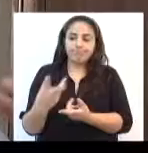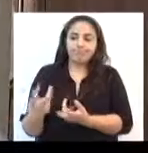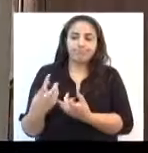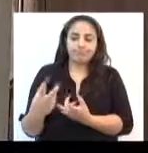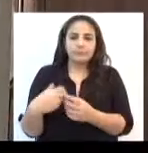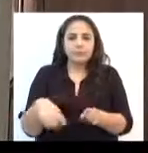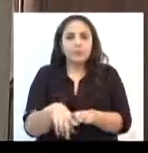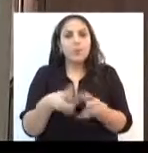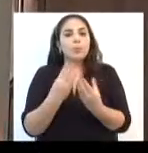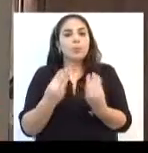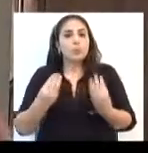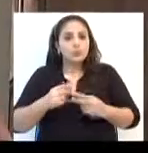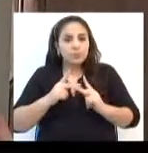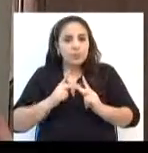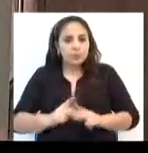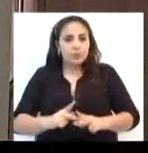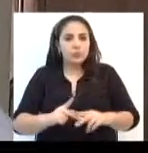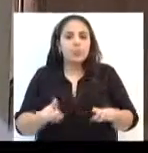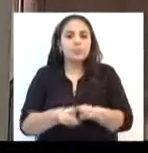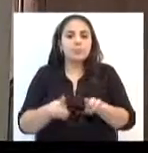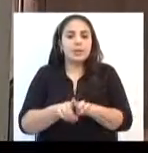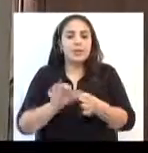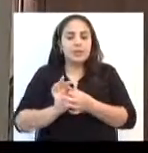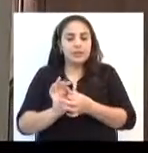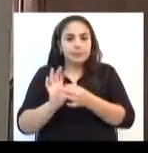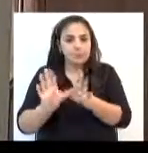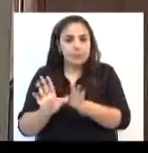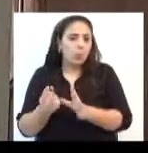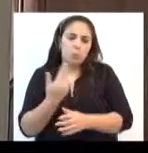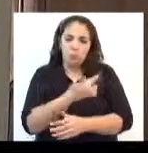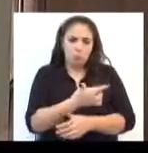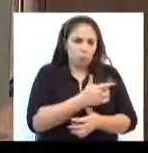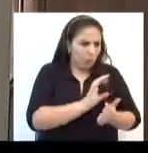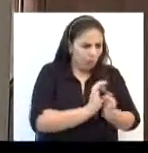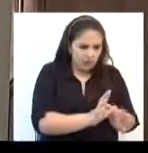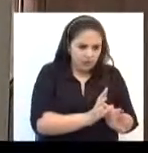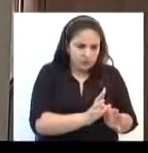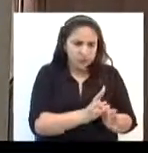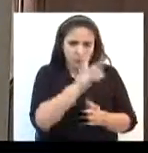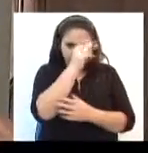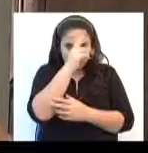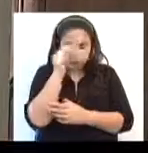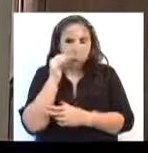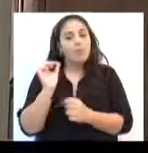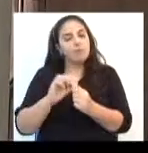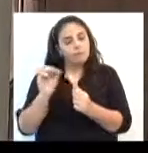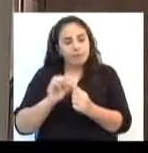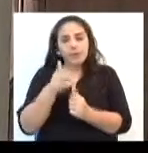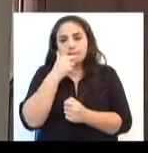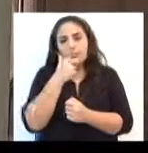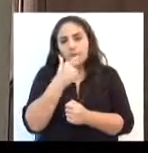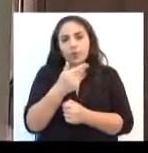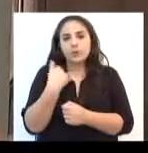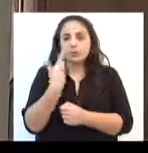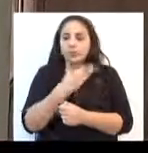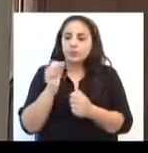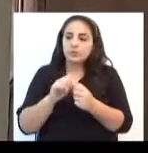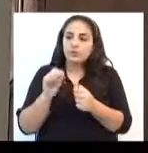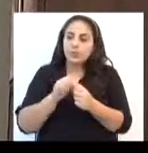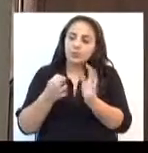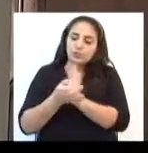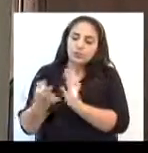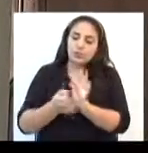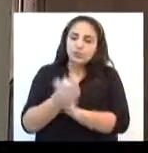percebemos que muitas pessoas, com autorização ou sem autorização, fazem. Então, nós fizemos a indicação ao